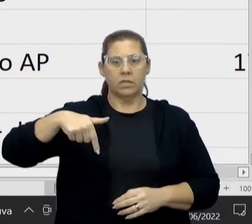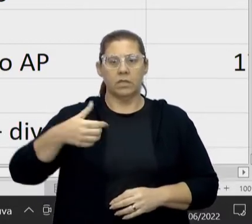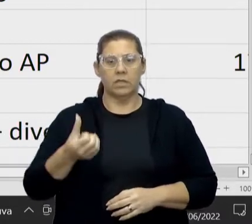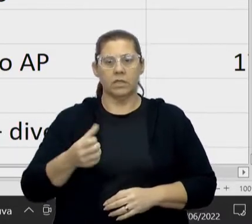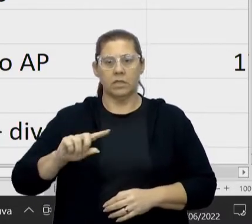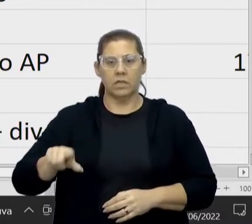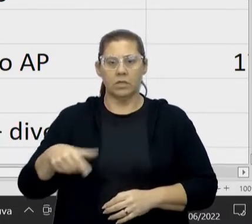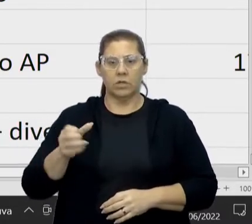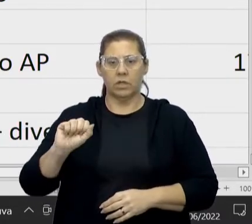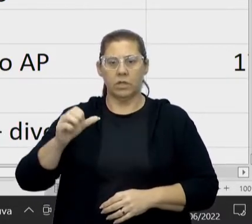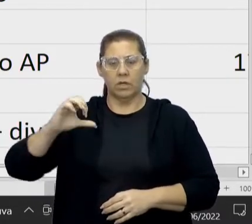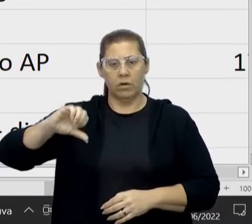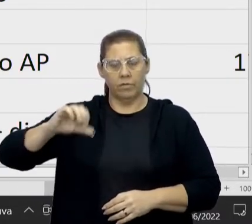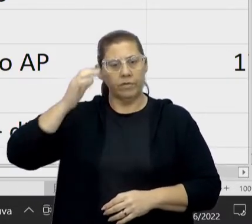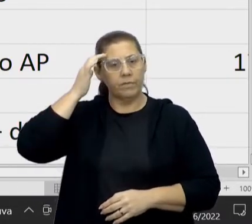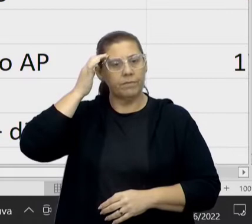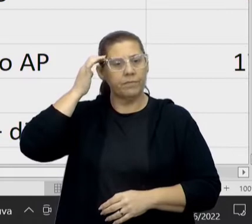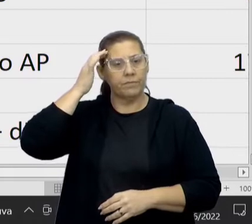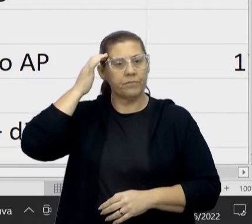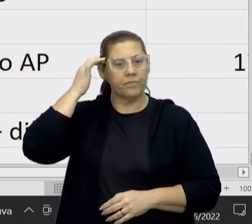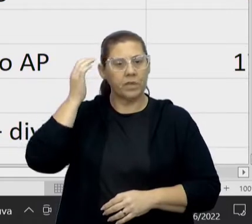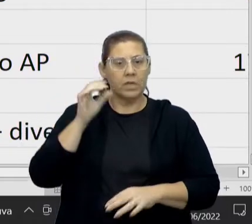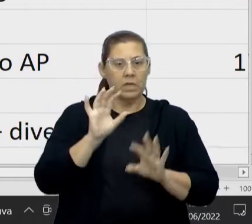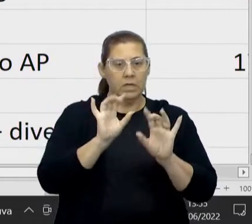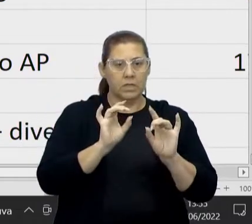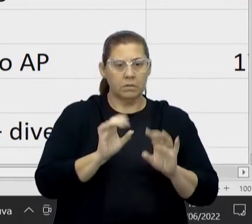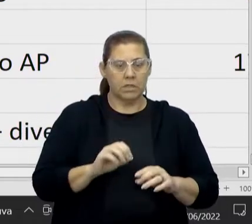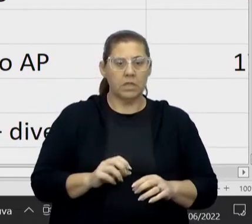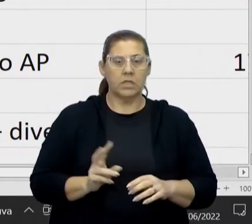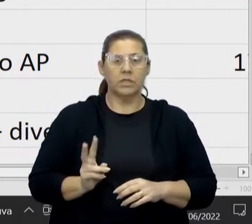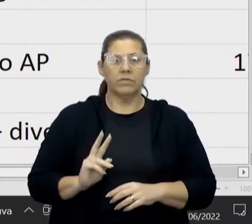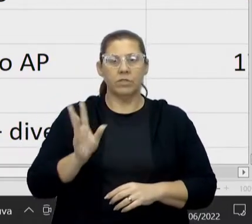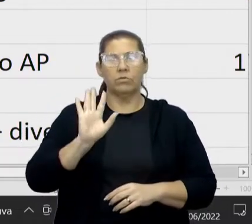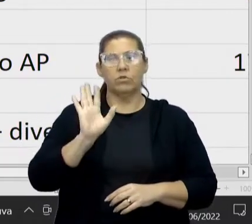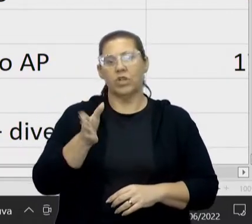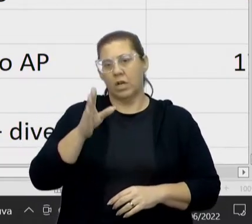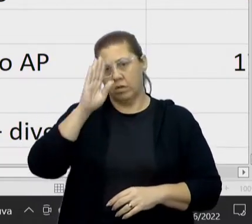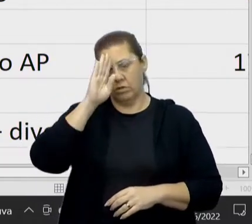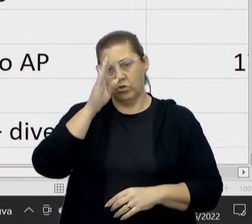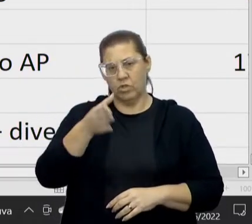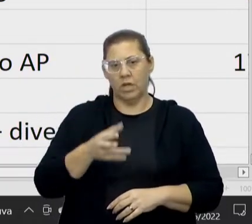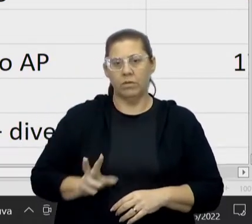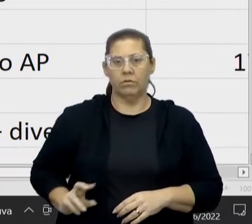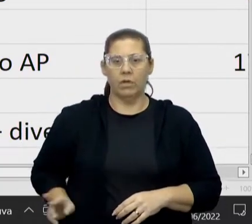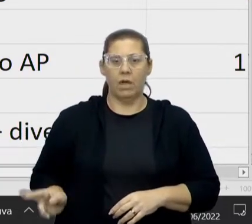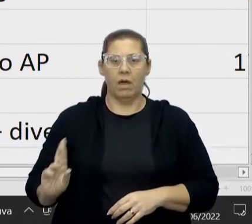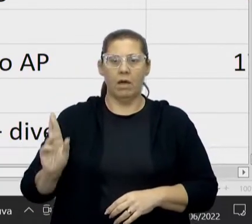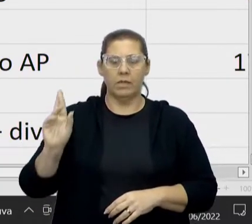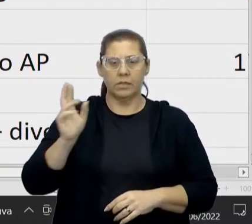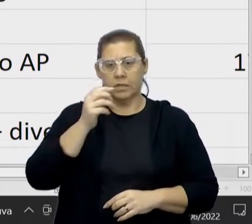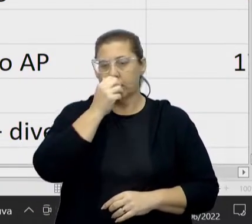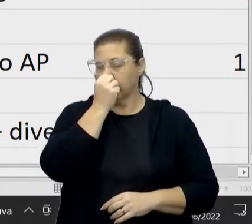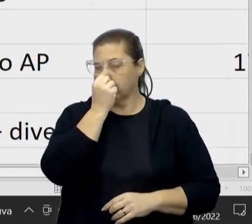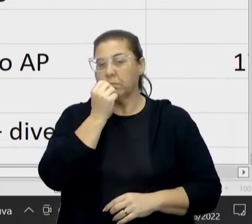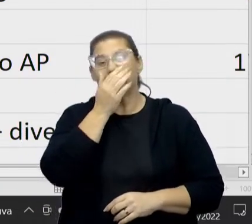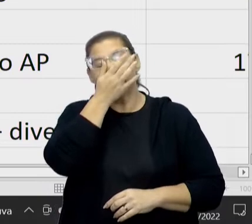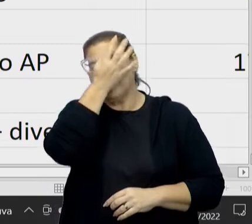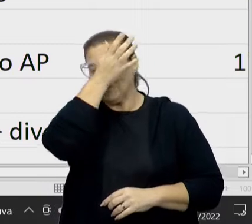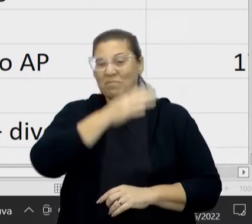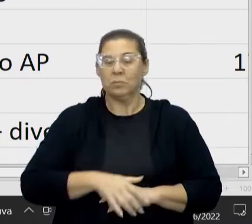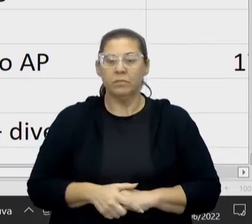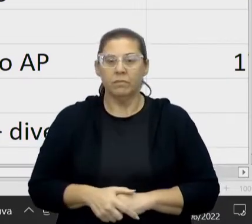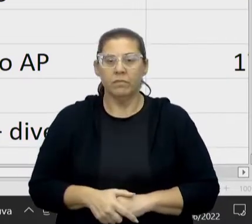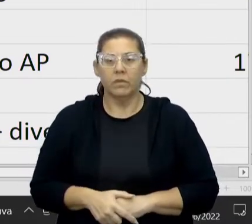Lembrando que o especialista em visto já está em reais. É 300 reais, né? Porque ele é especialista de visto daqui do Brasil. A